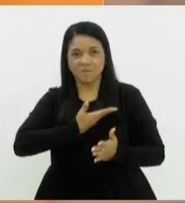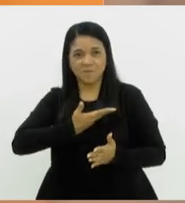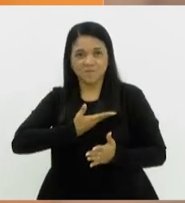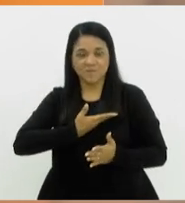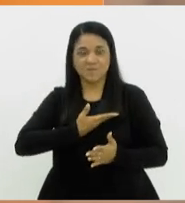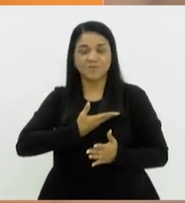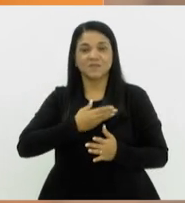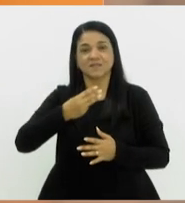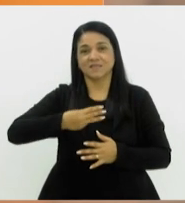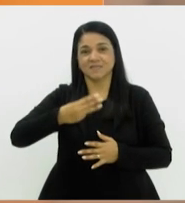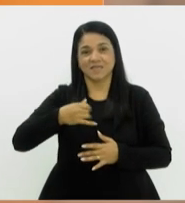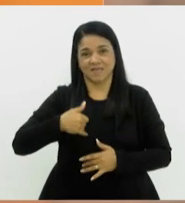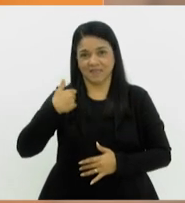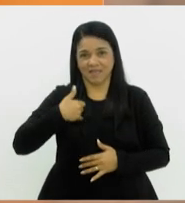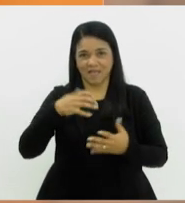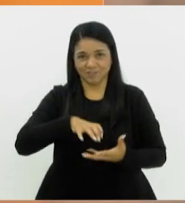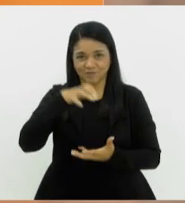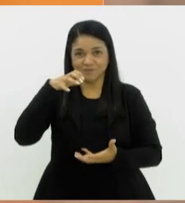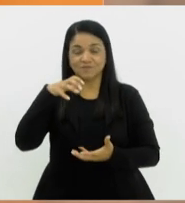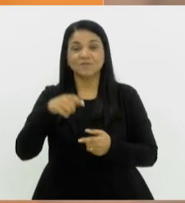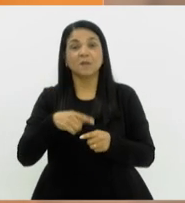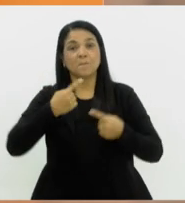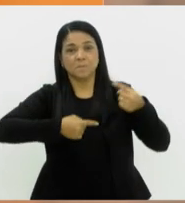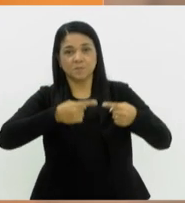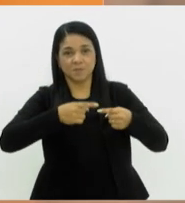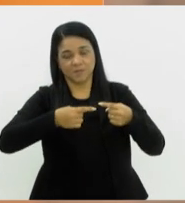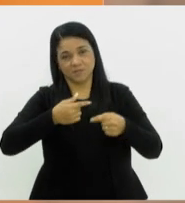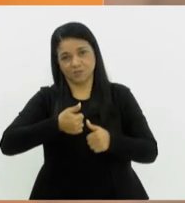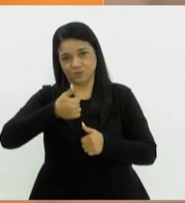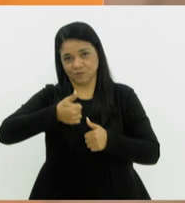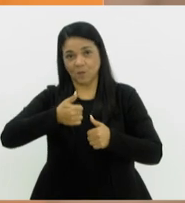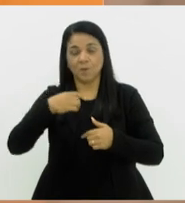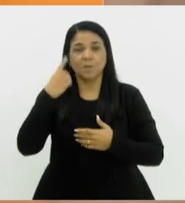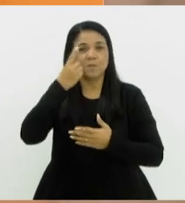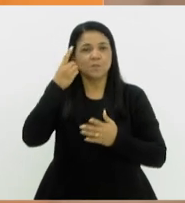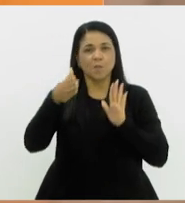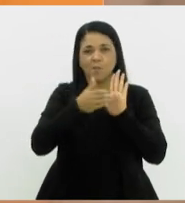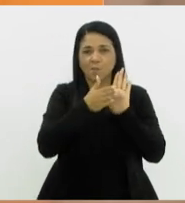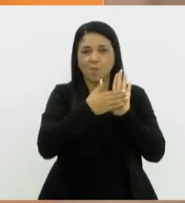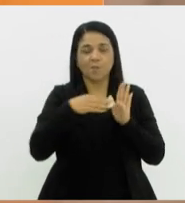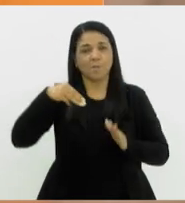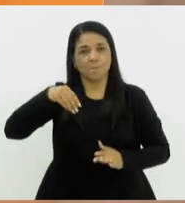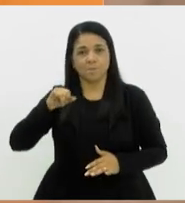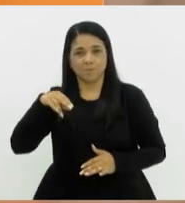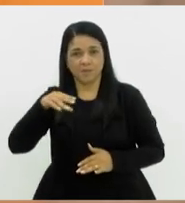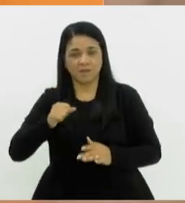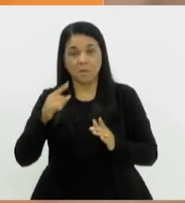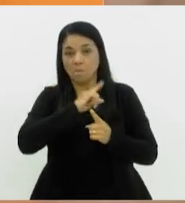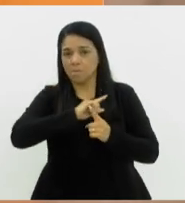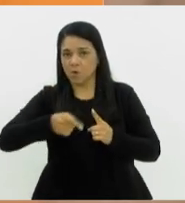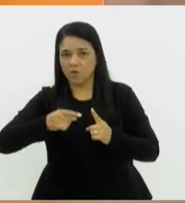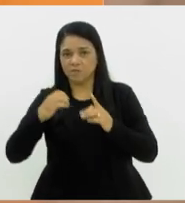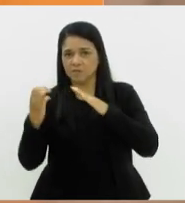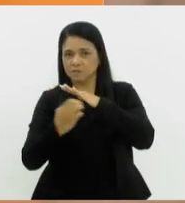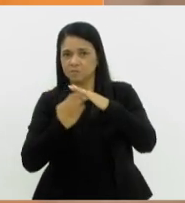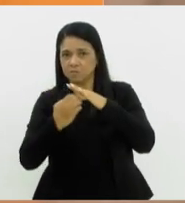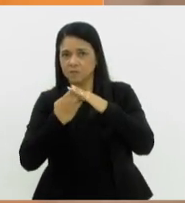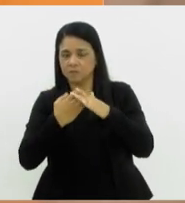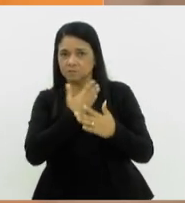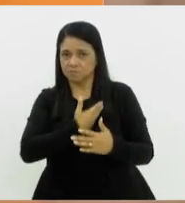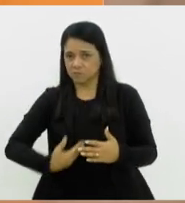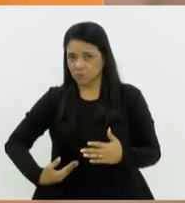Terceira Idade. Em primeira discussão, proposta do deputado Carlos Mink, que proíbe as concessionárias de serviços